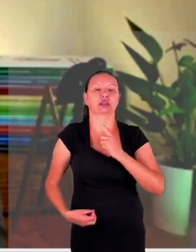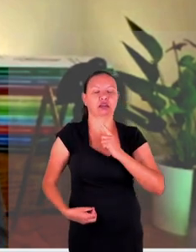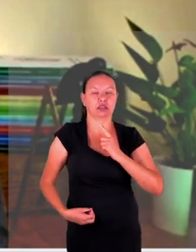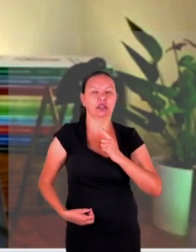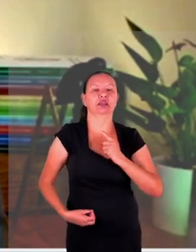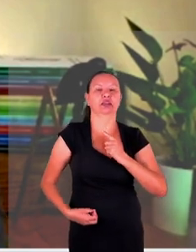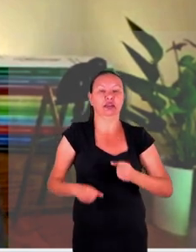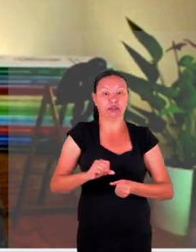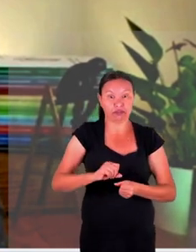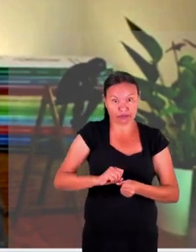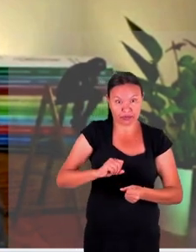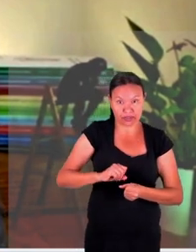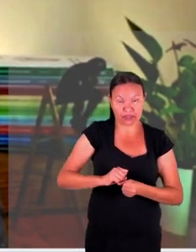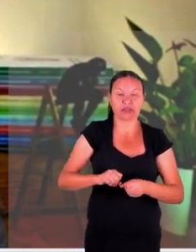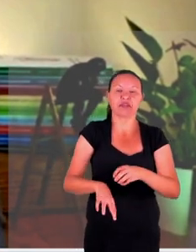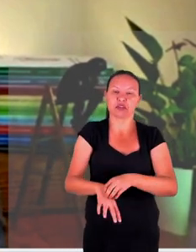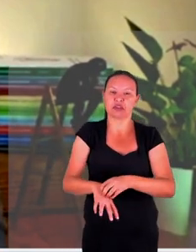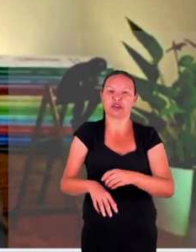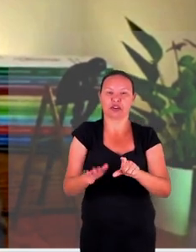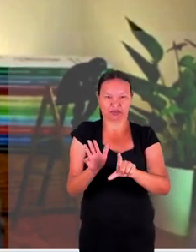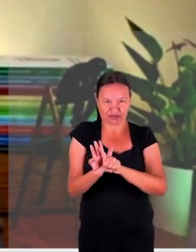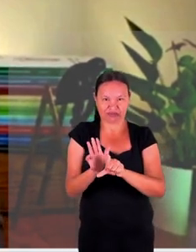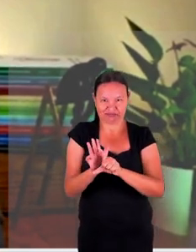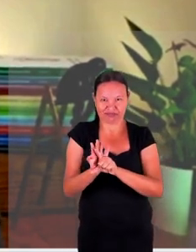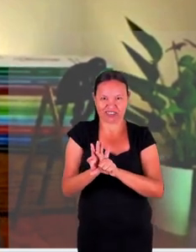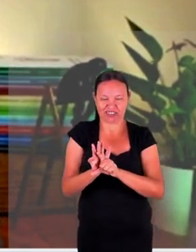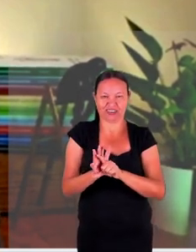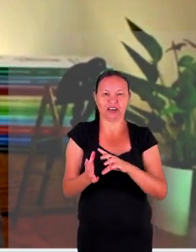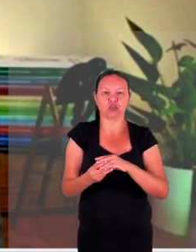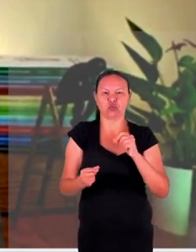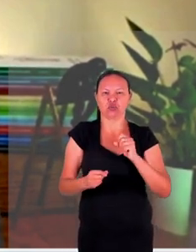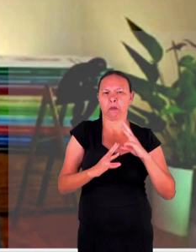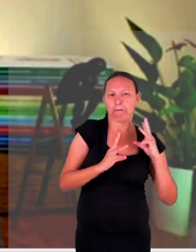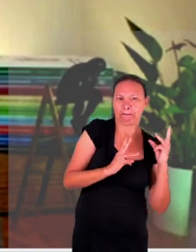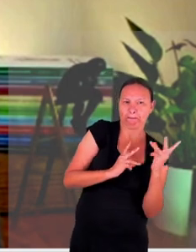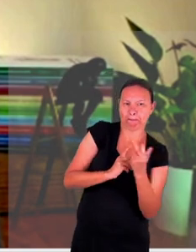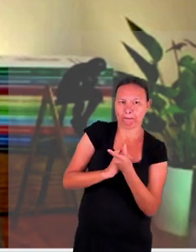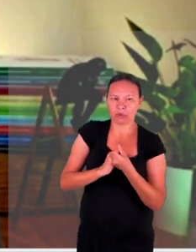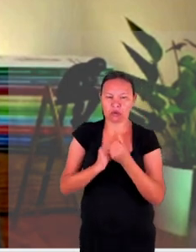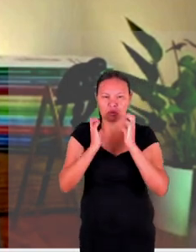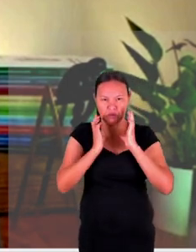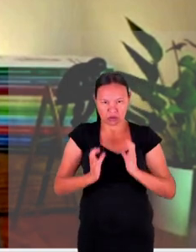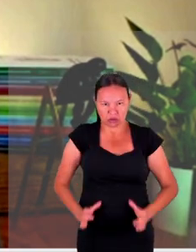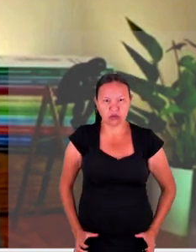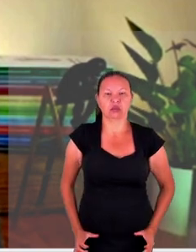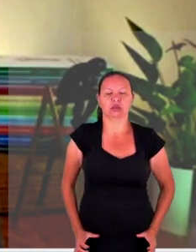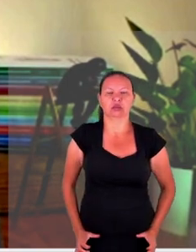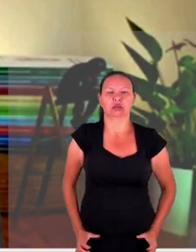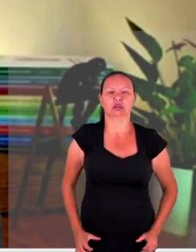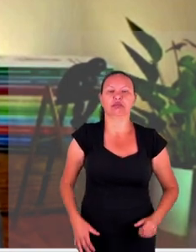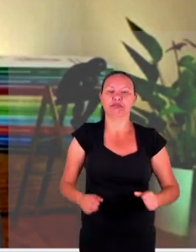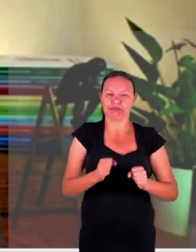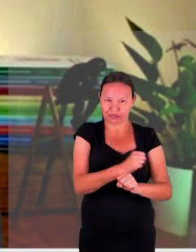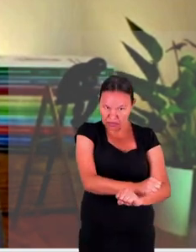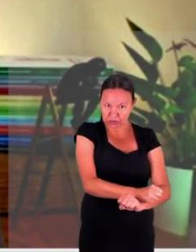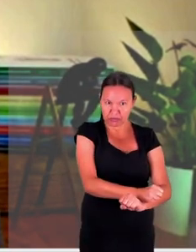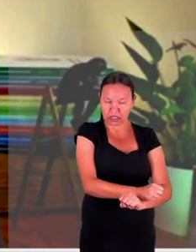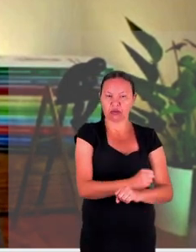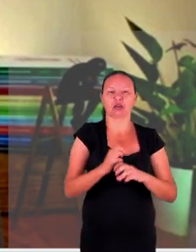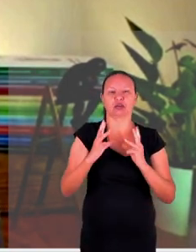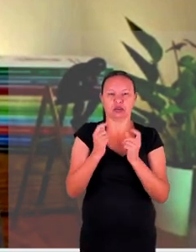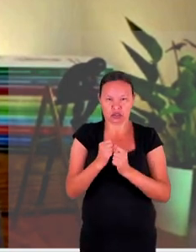expectativas do estado de direito que é um espírito geral da humanidade consolidado e que espero que todos nós